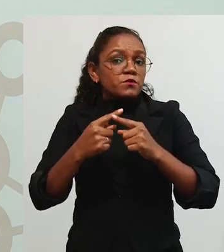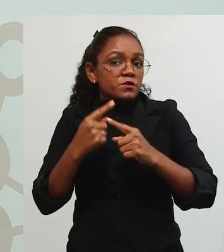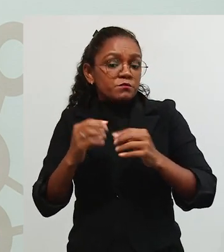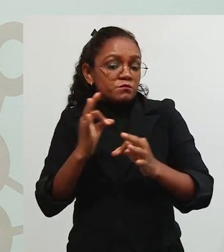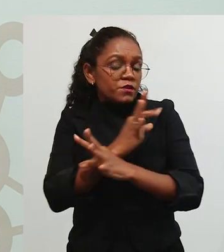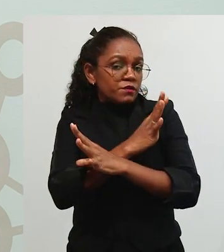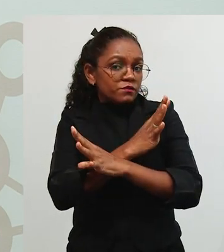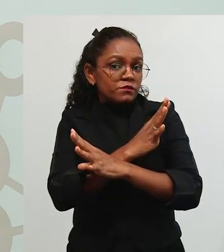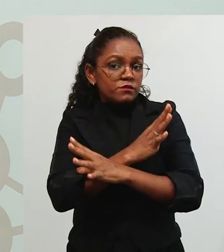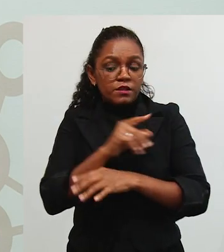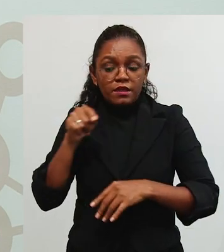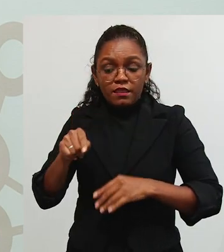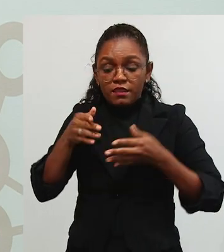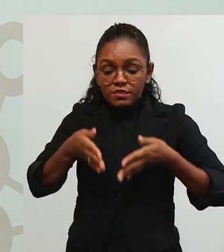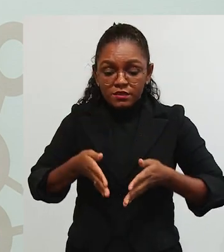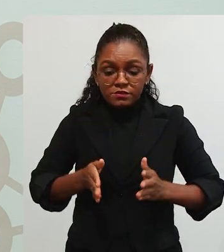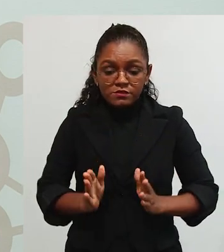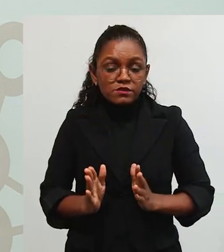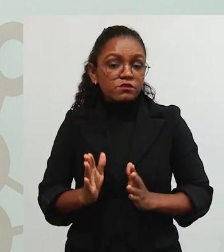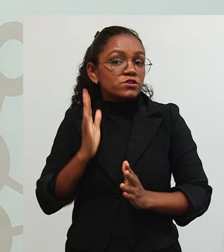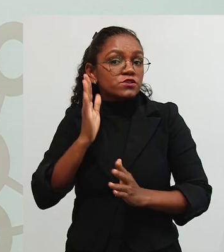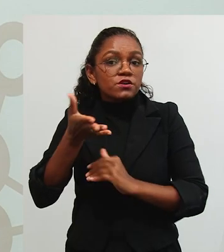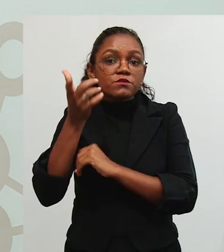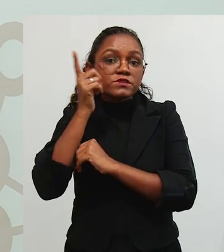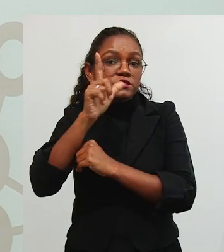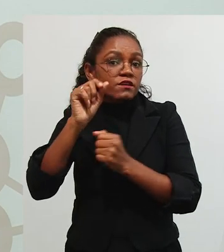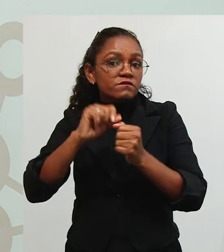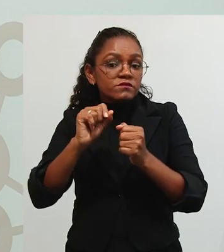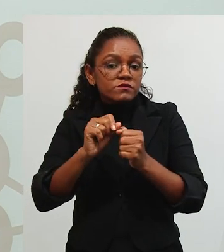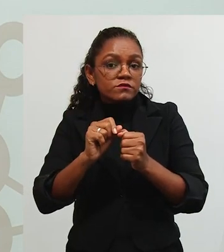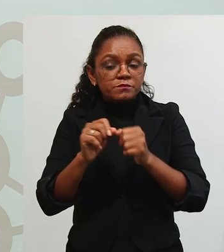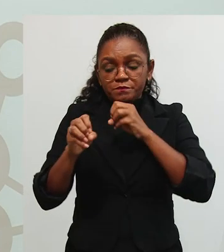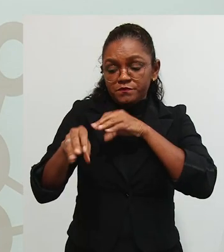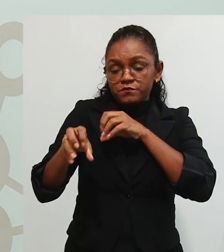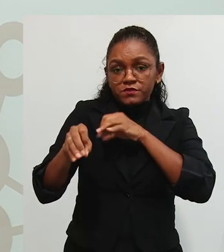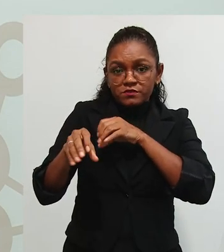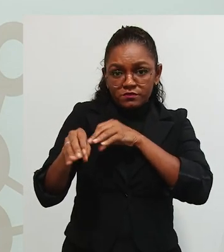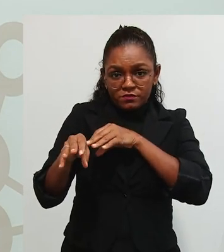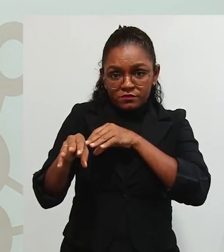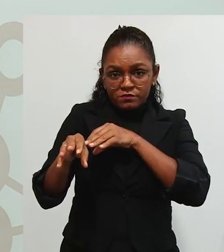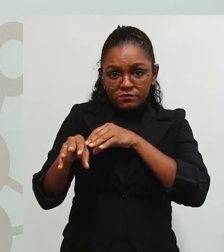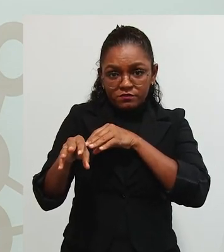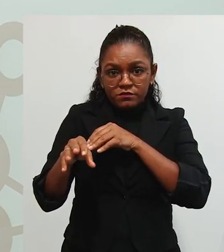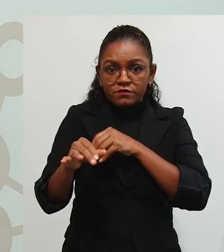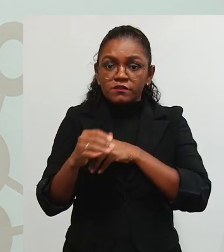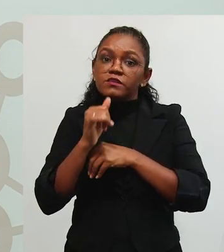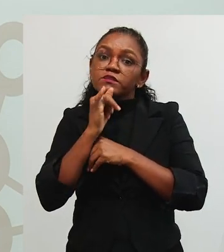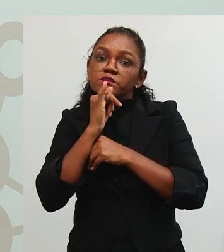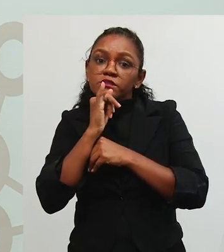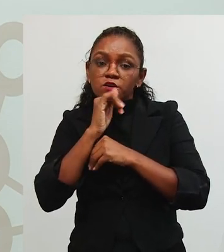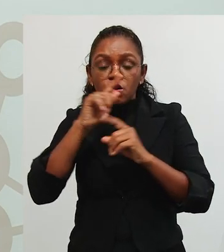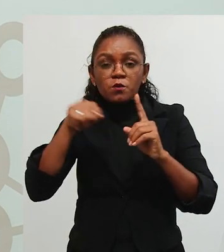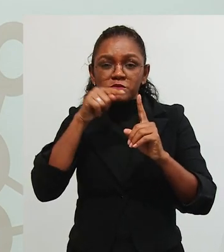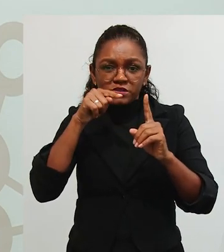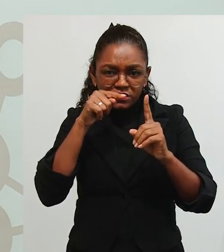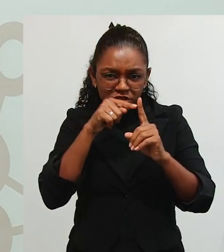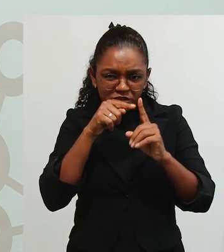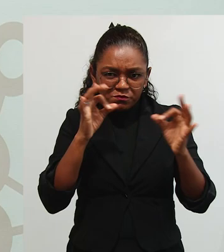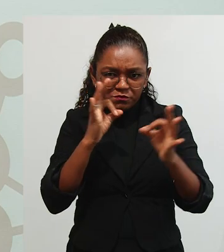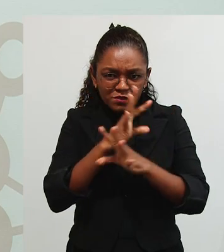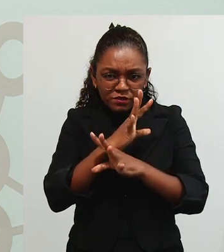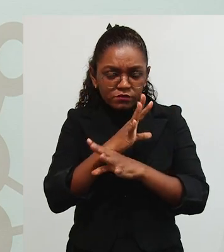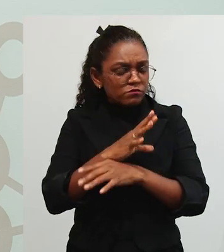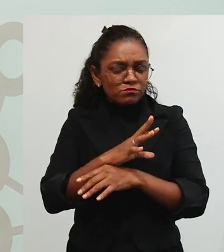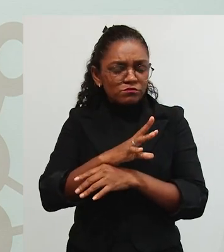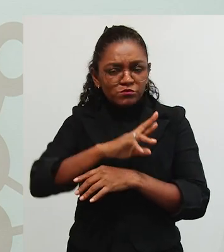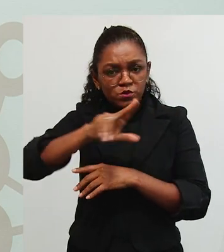falou. Então, a pessoa já nasce com tudo que ele consegue fazer. Então, a educação, ela não tem esse